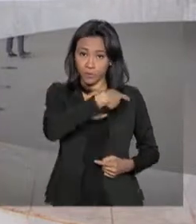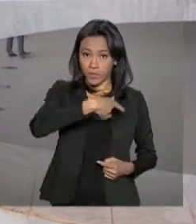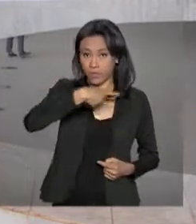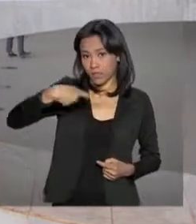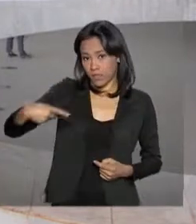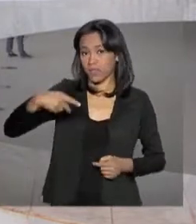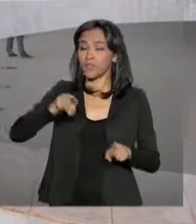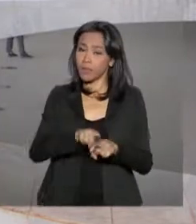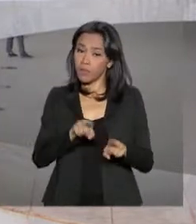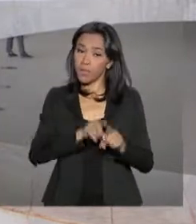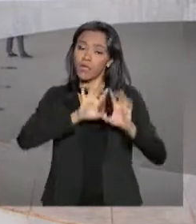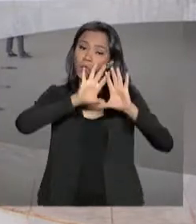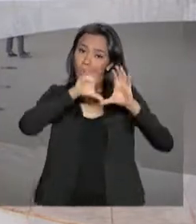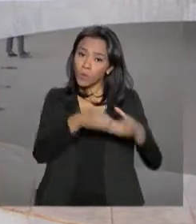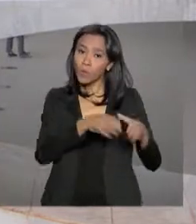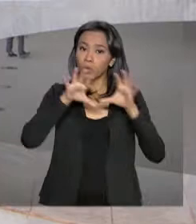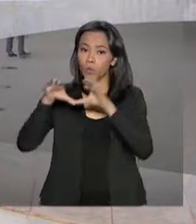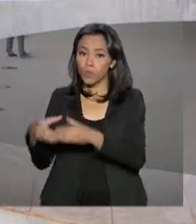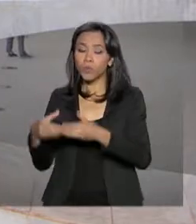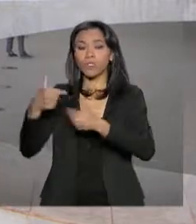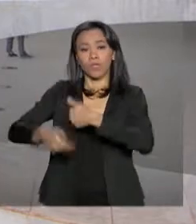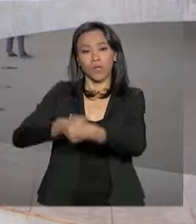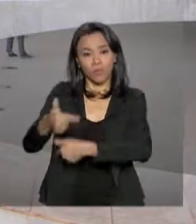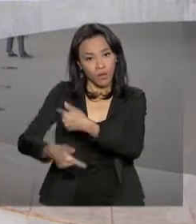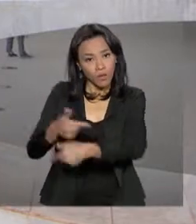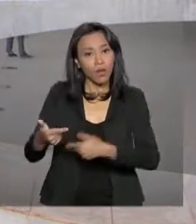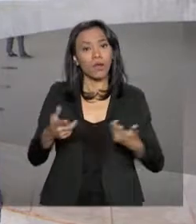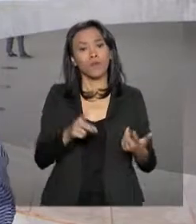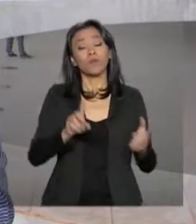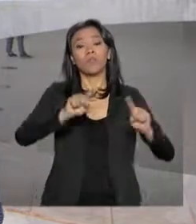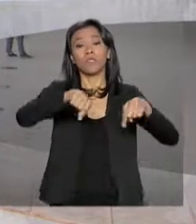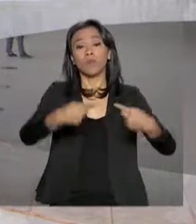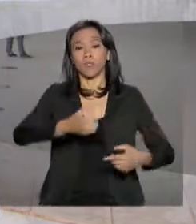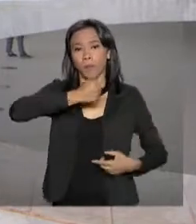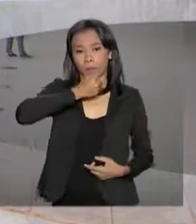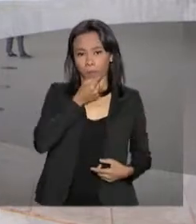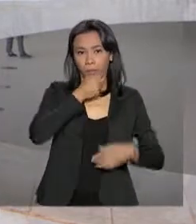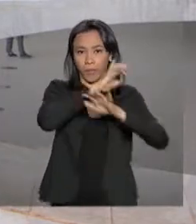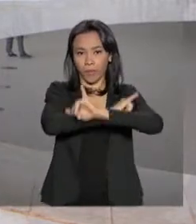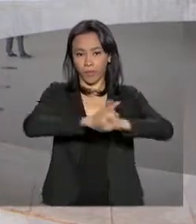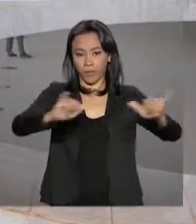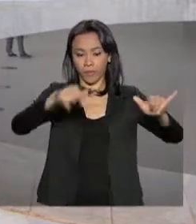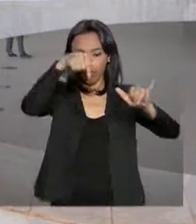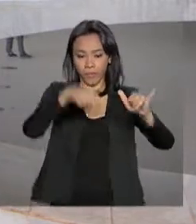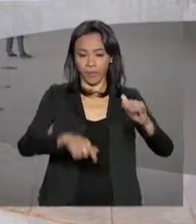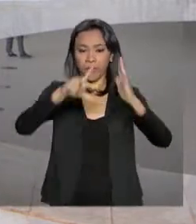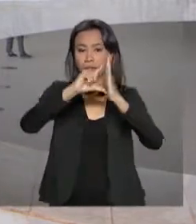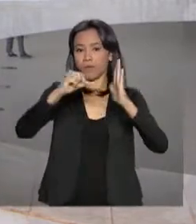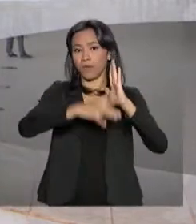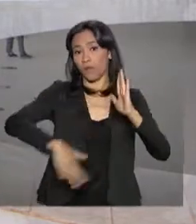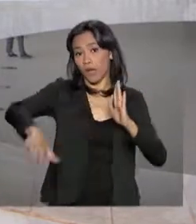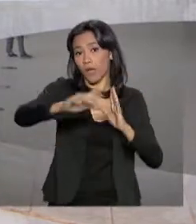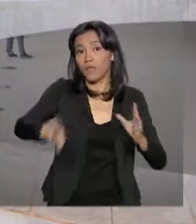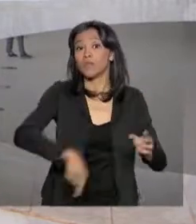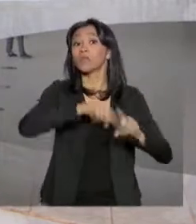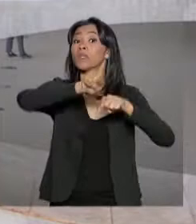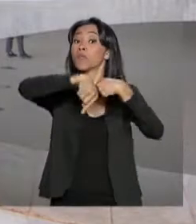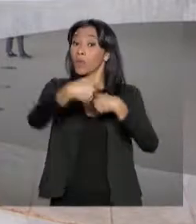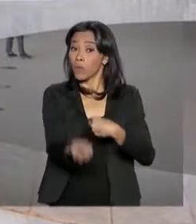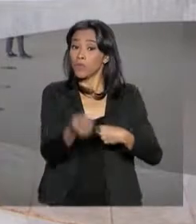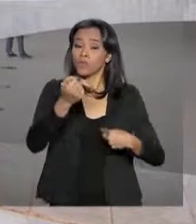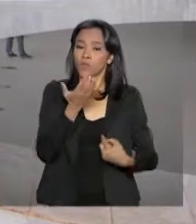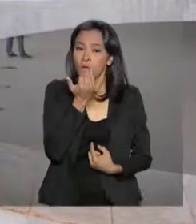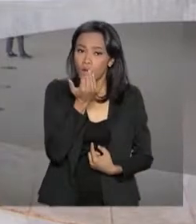encontro entre as equipes ministeriais dos dois países, uma declaração à imprensa aqui no Palácio do Planalto e um almoço no